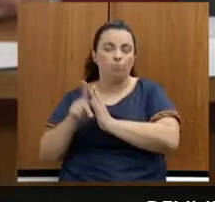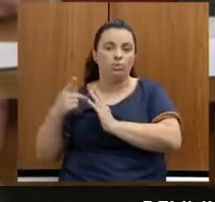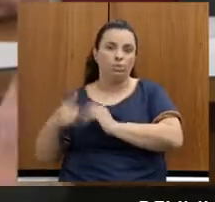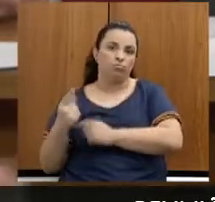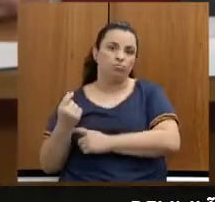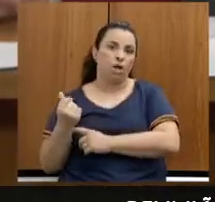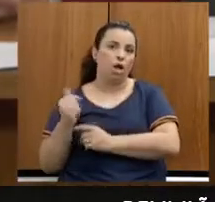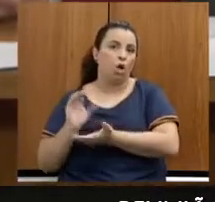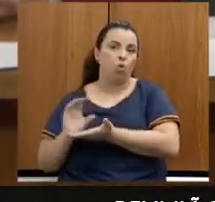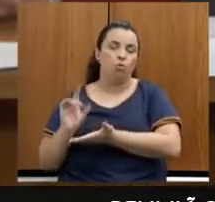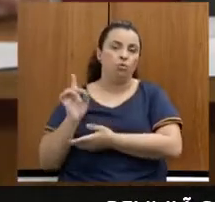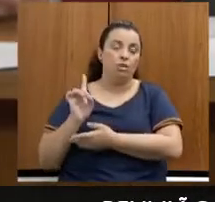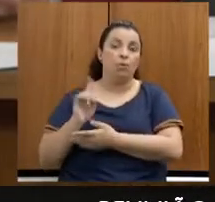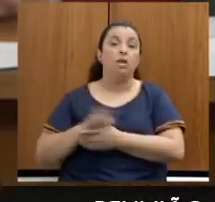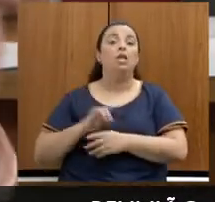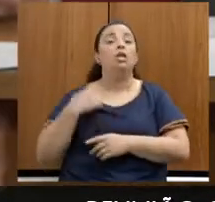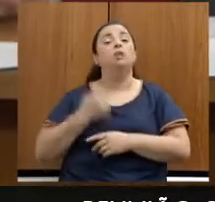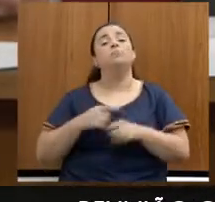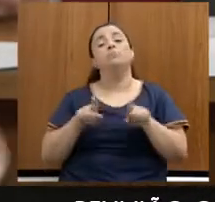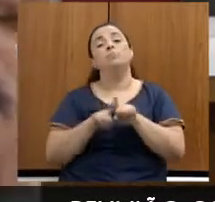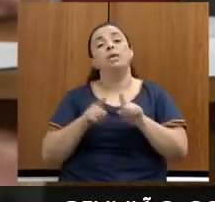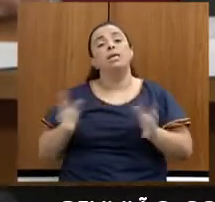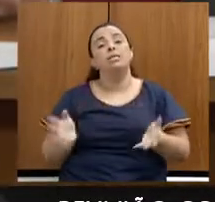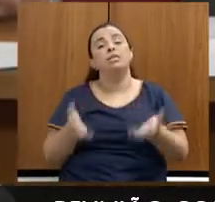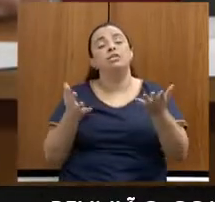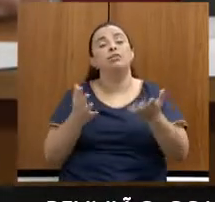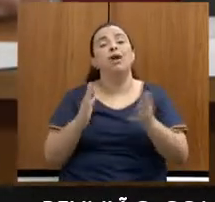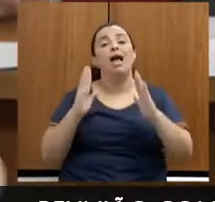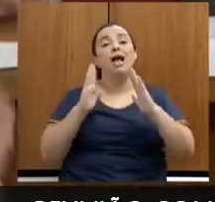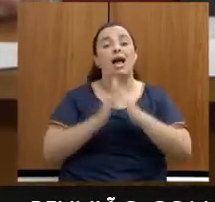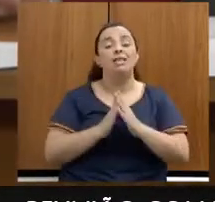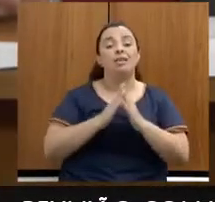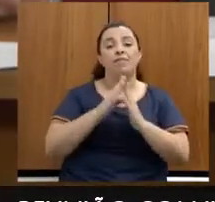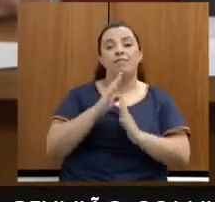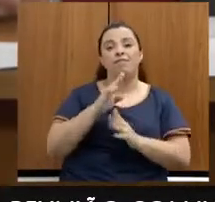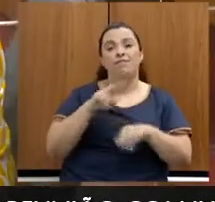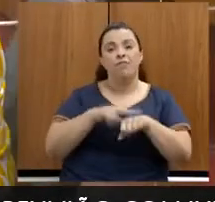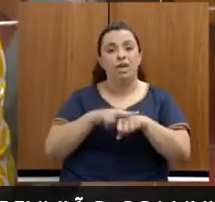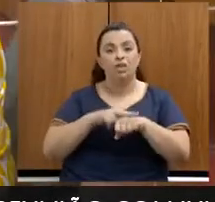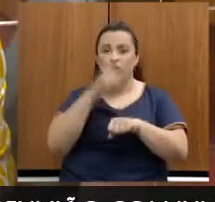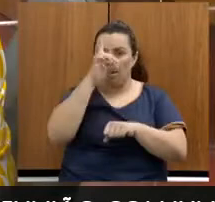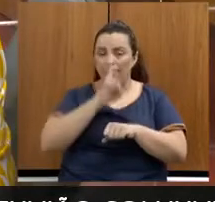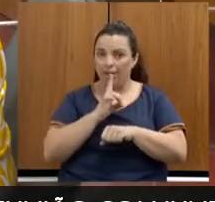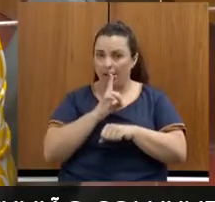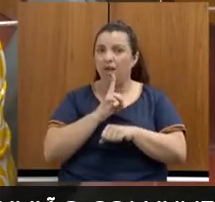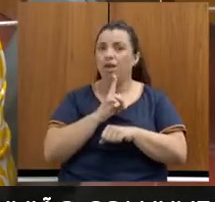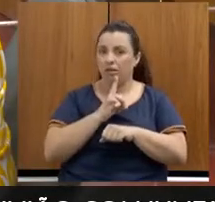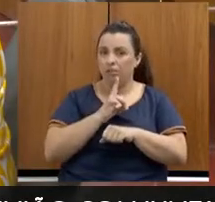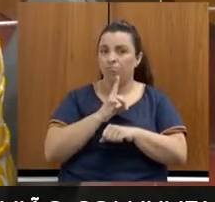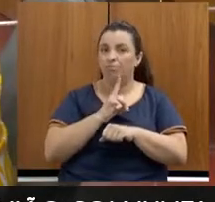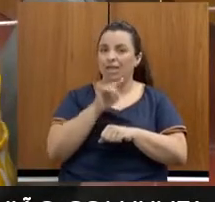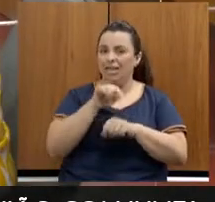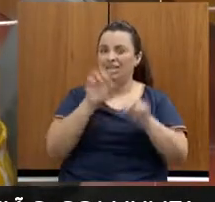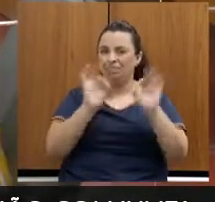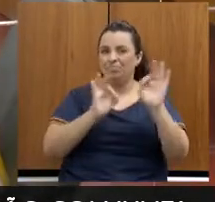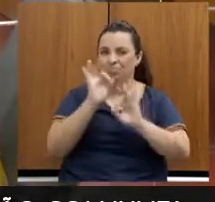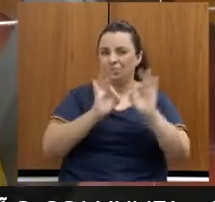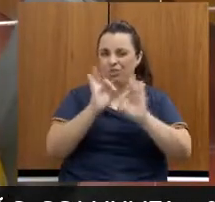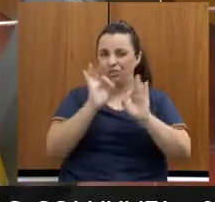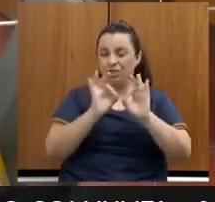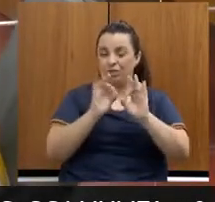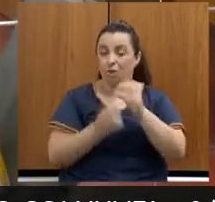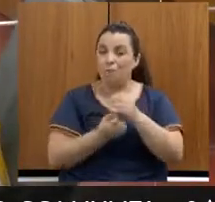incentivando a Casa Verde e Amarela, inclusive já conversando com municípios para parceria para a implementação da Casa Verde e Amarela, que é uma